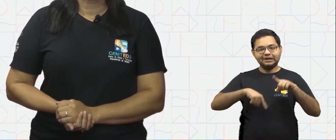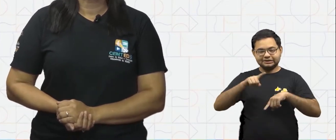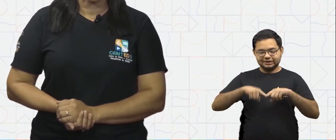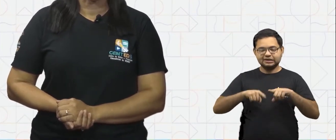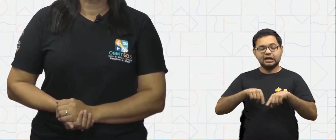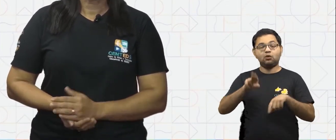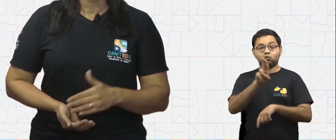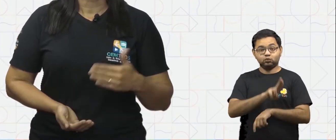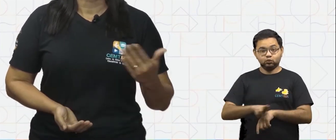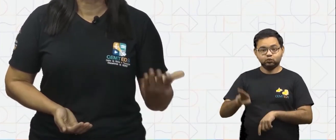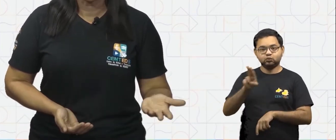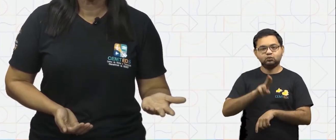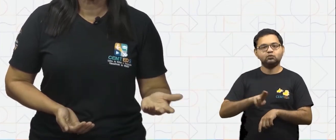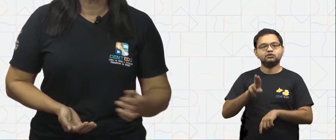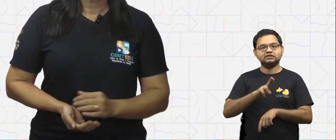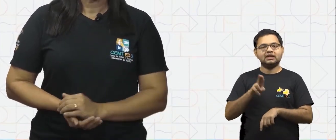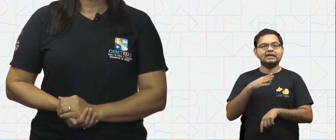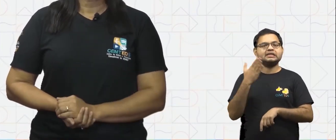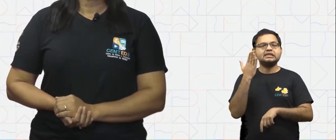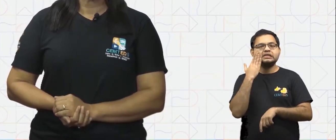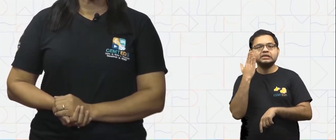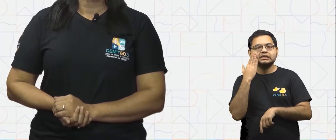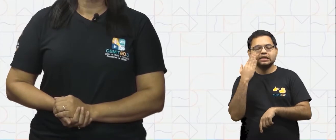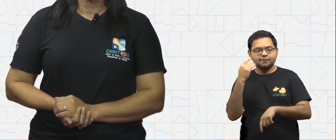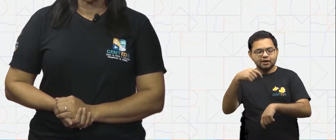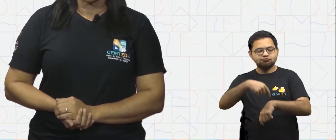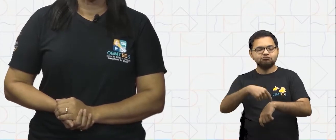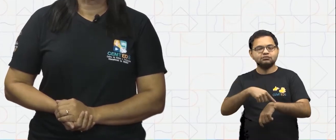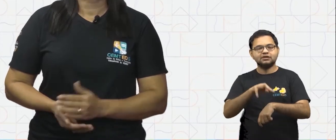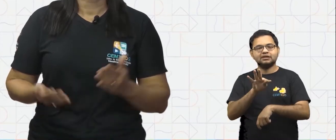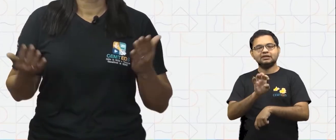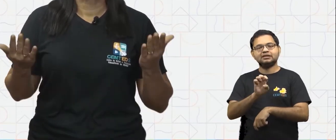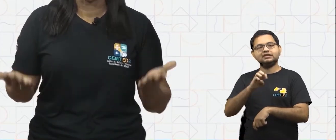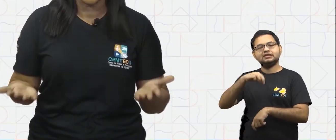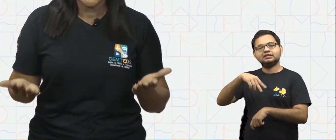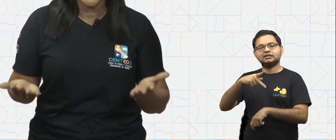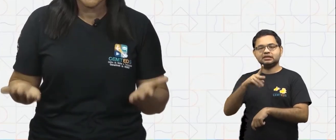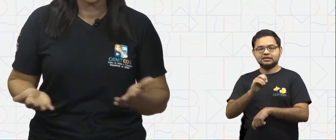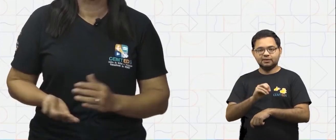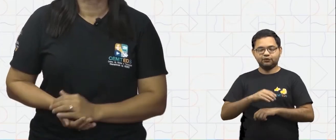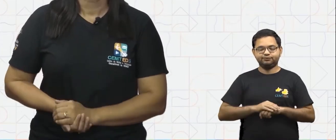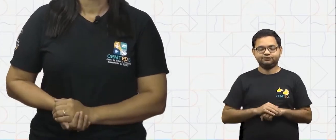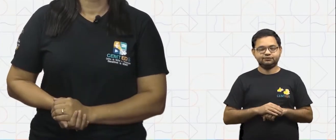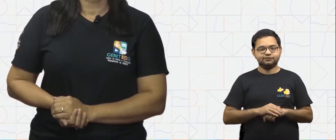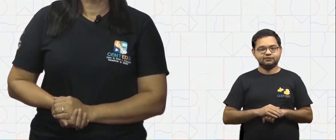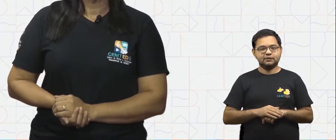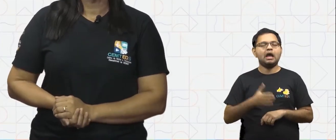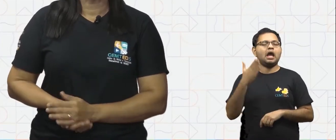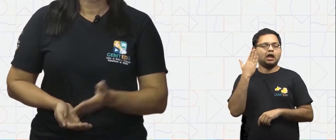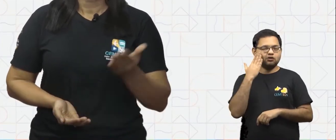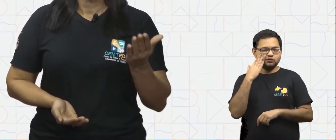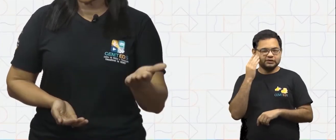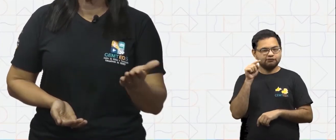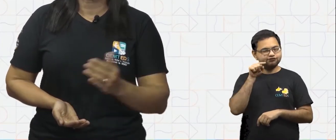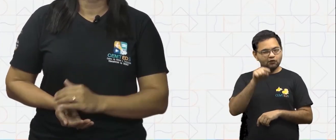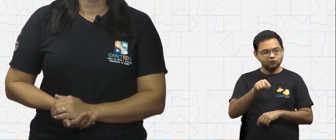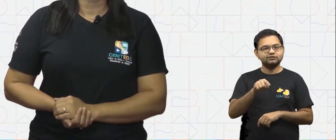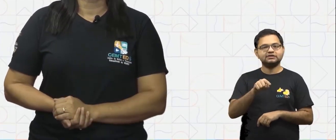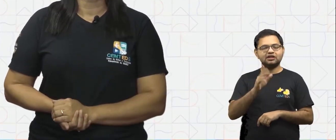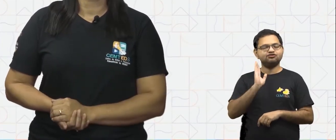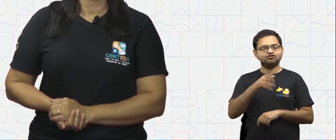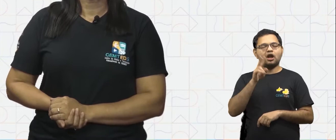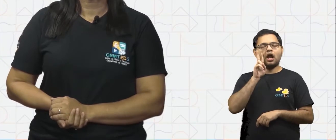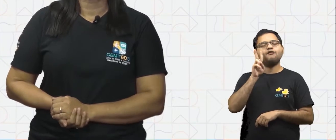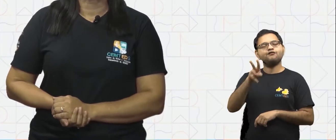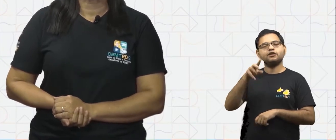utilizado para medir a passagem do tempo. Eu tenho certeza que você já deve